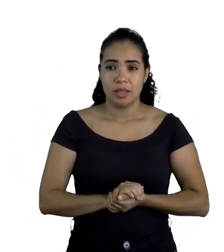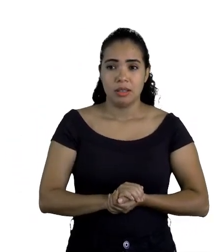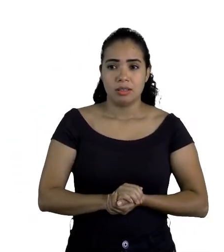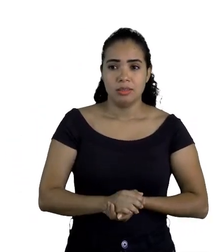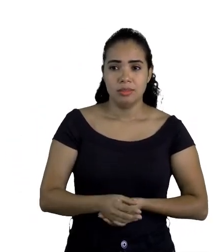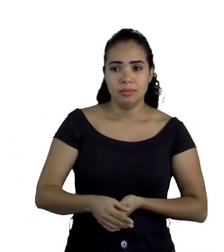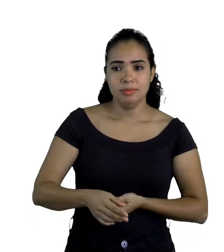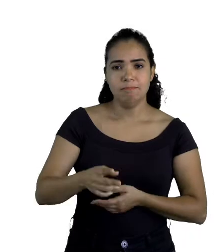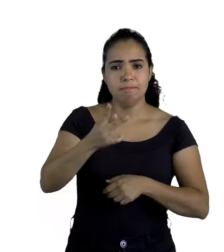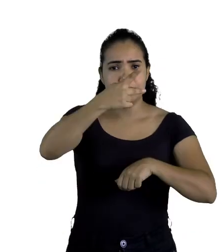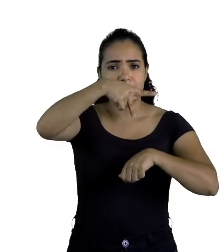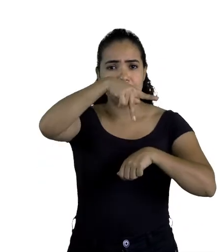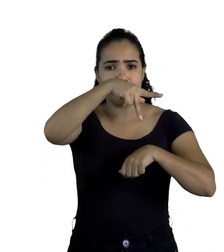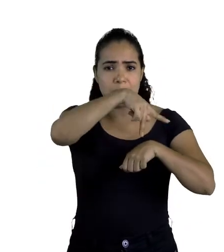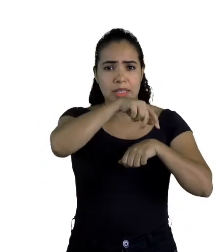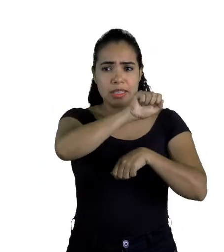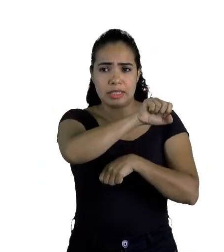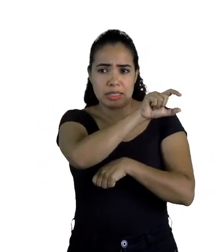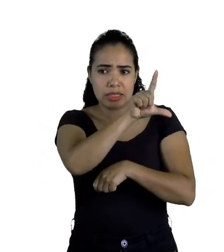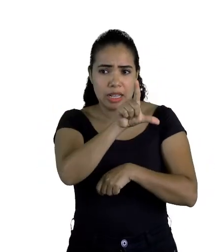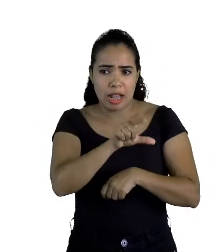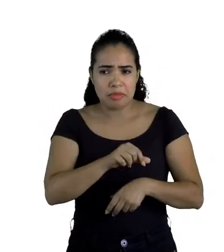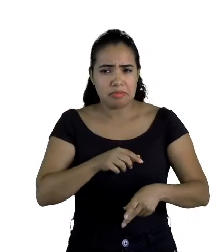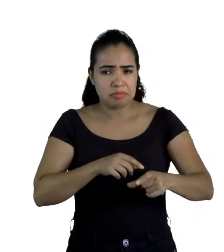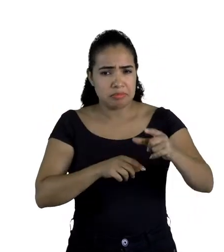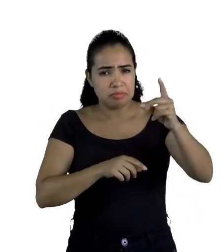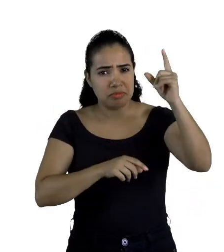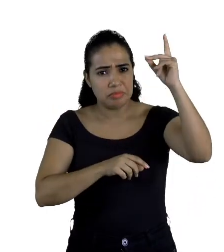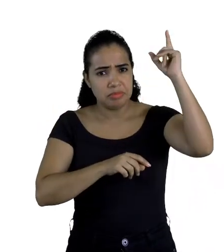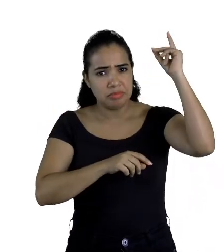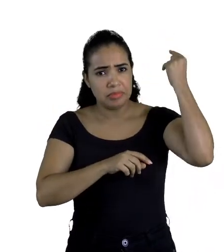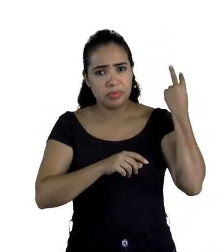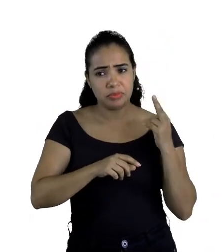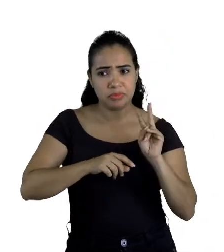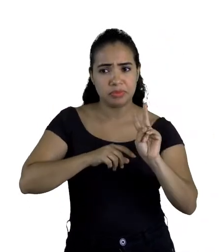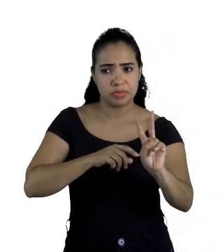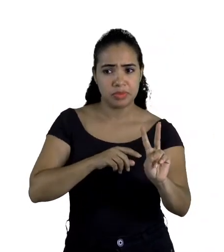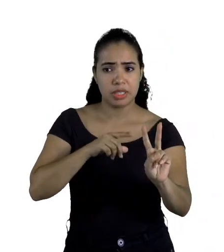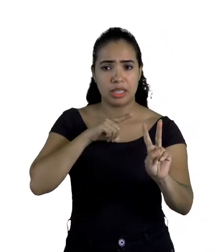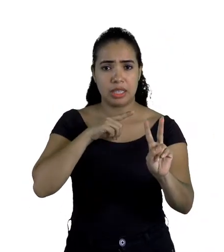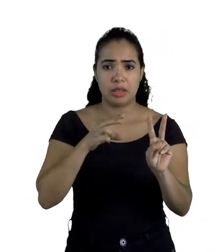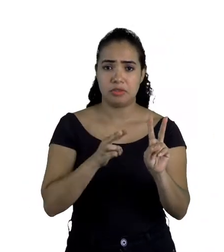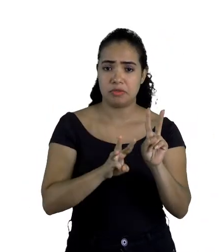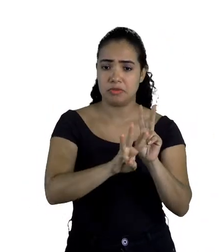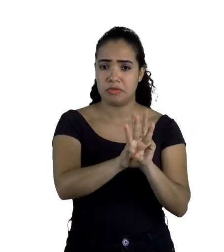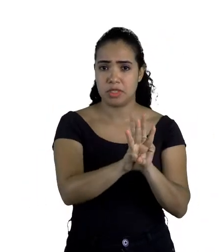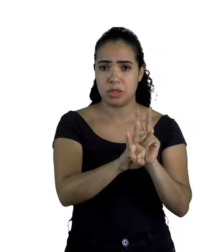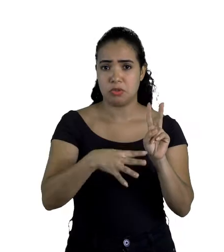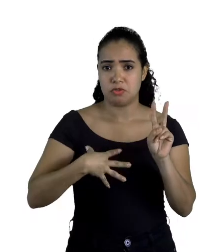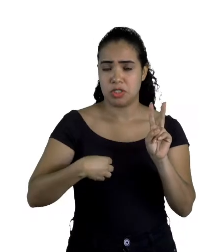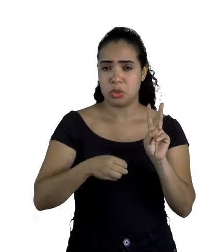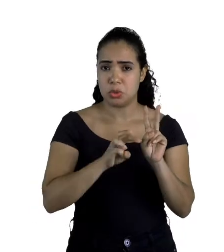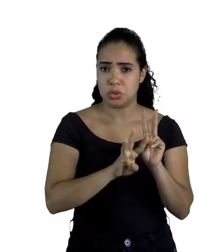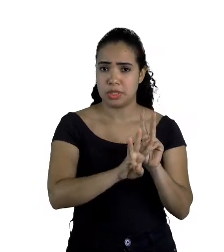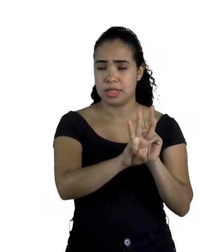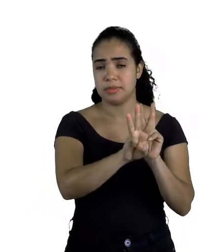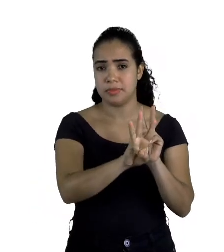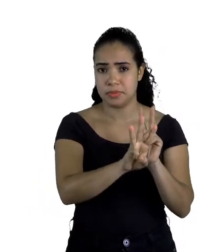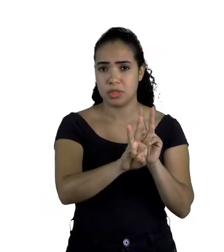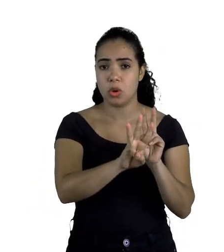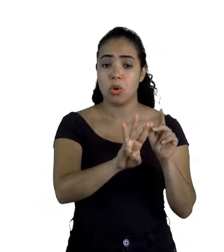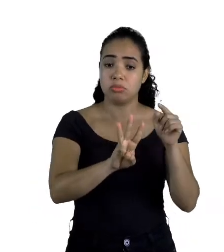Havia na África, uma certa época, um casal que tinha três filhos. Um deles